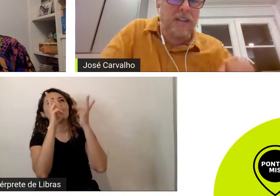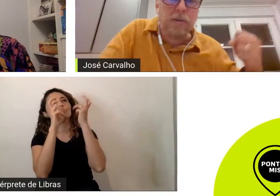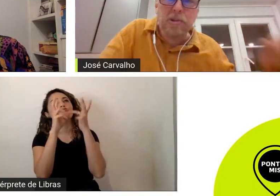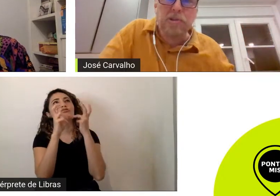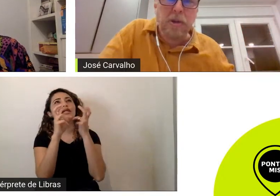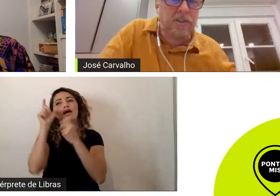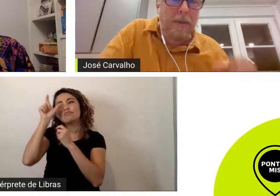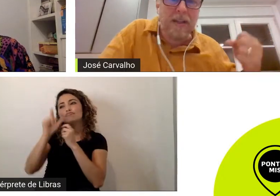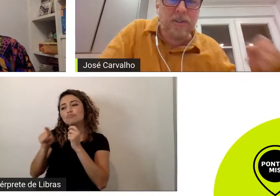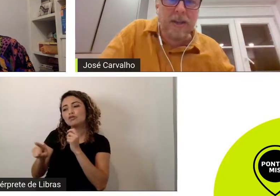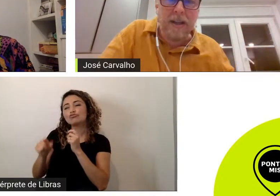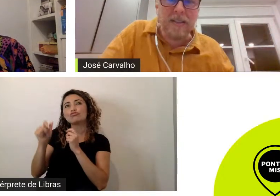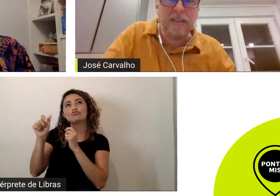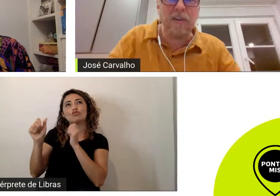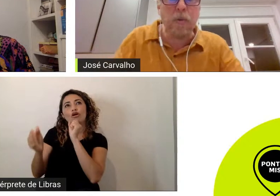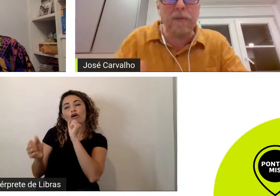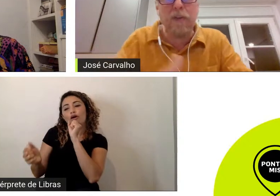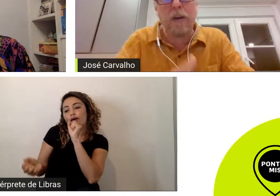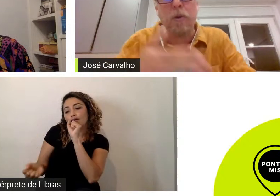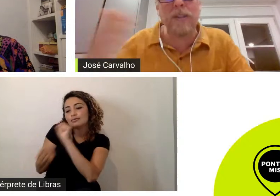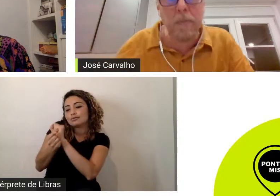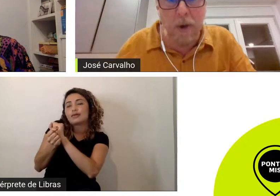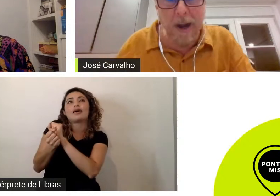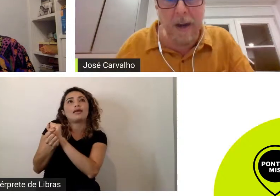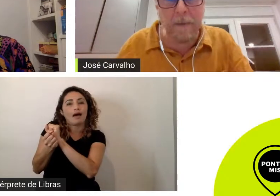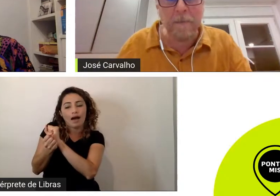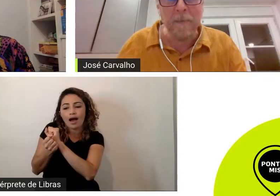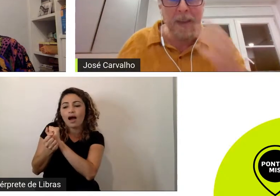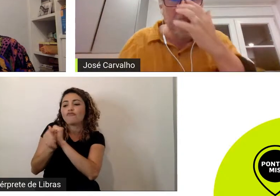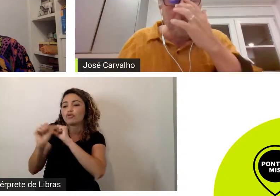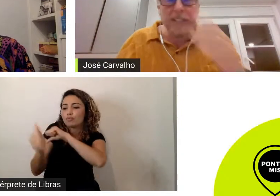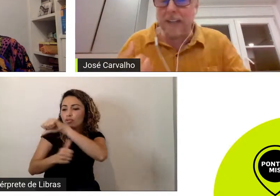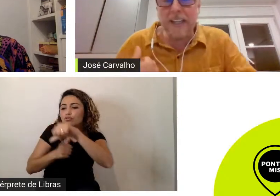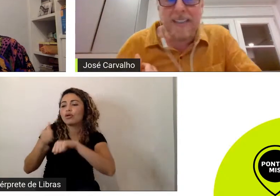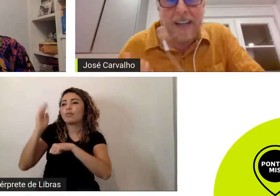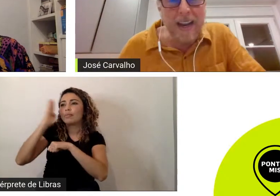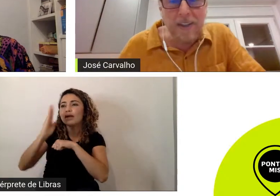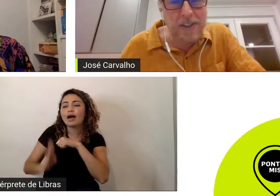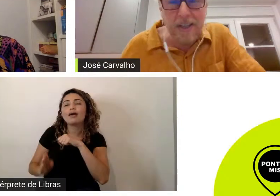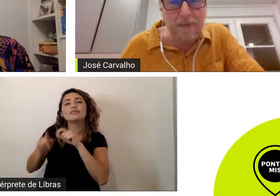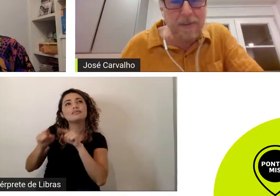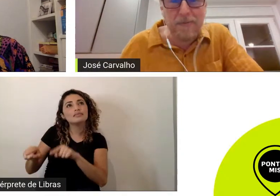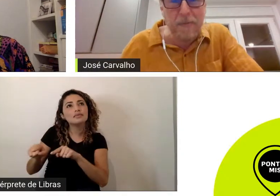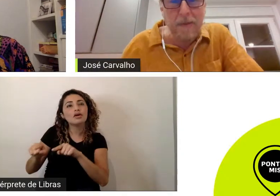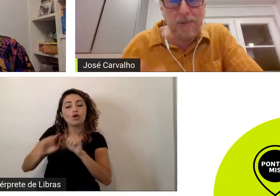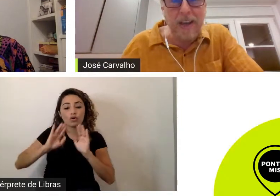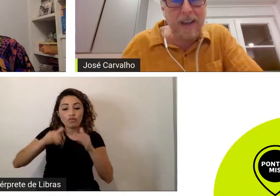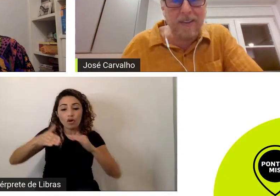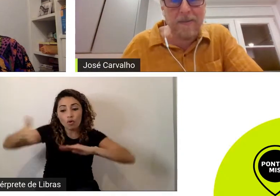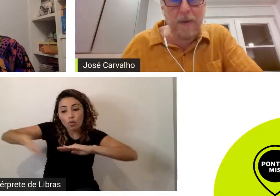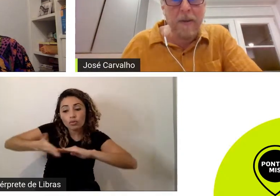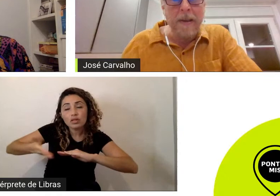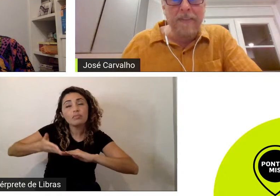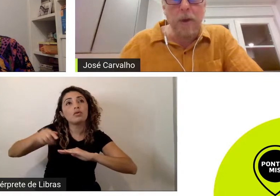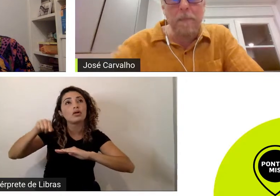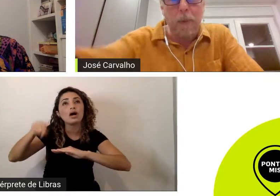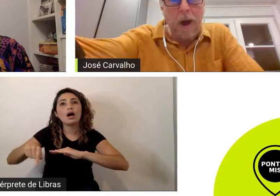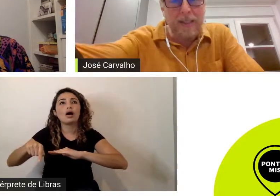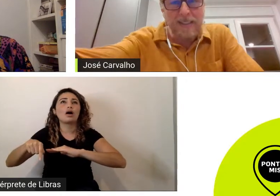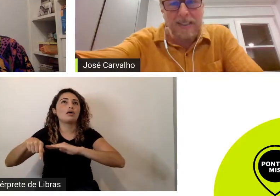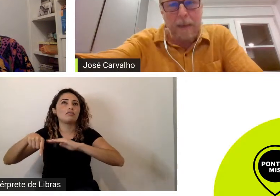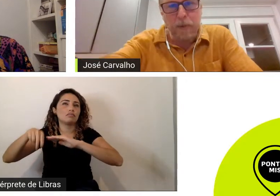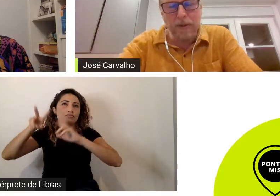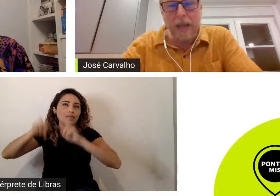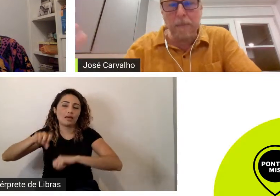Brasil no século XVIII chamada Chica da Silva com enfoque contemporâneo você vai ter que ser criativo do mesmo jeito não